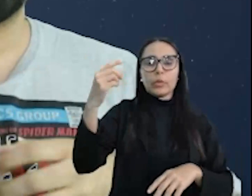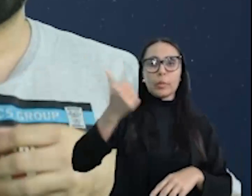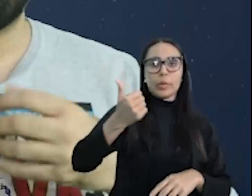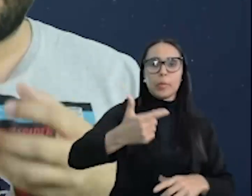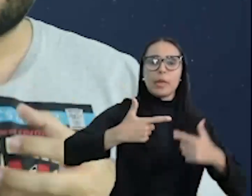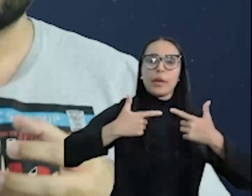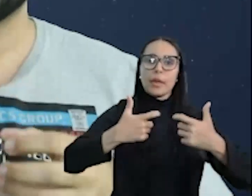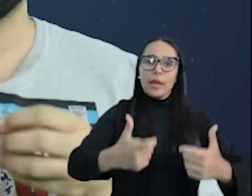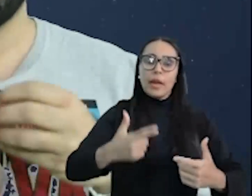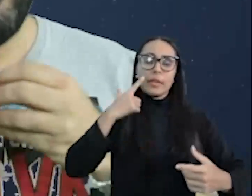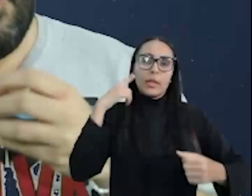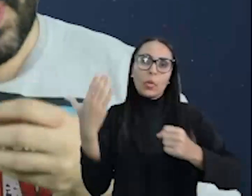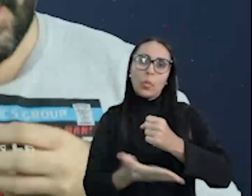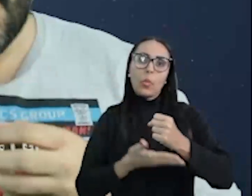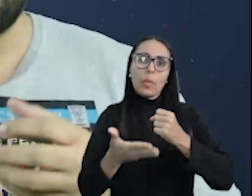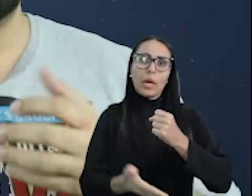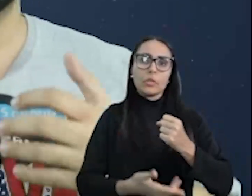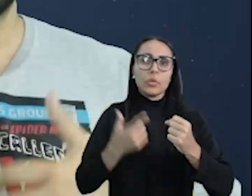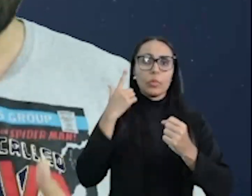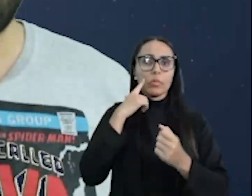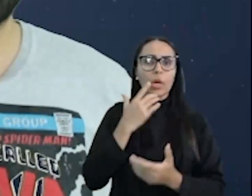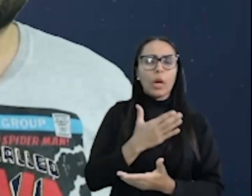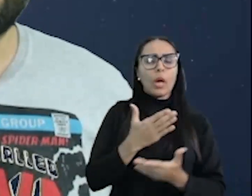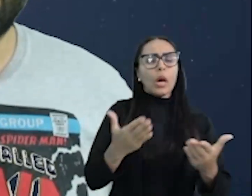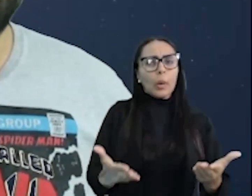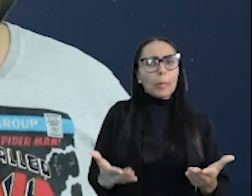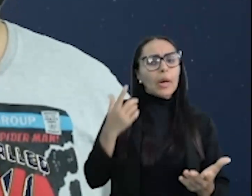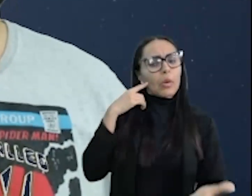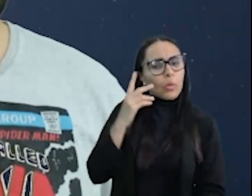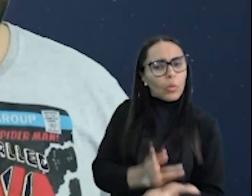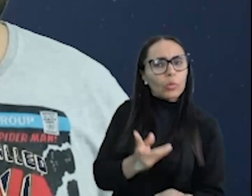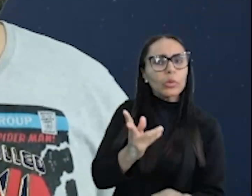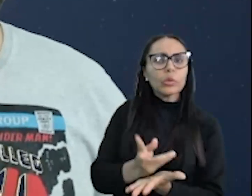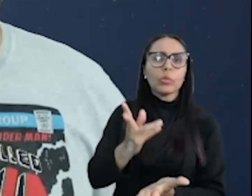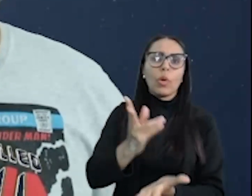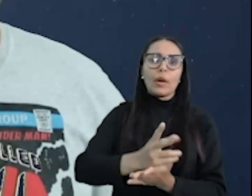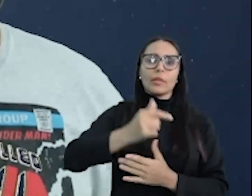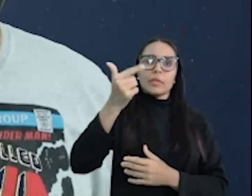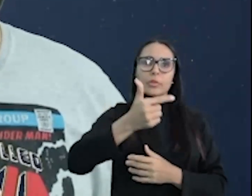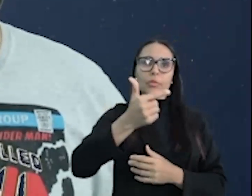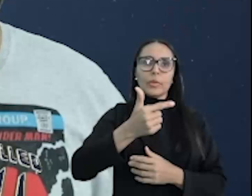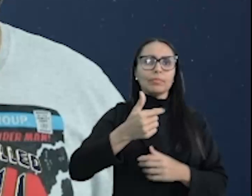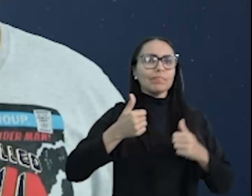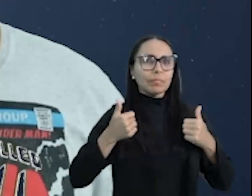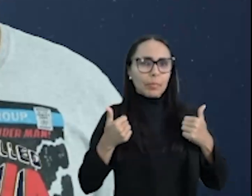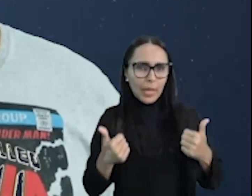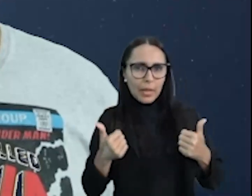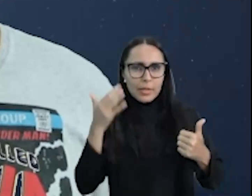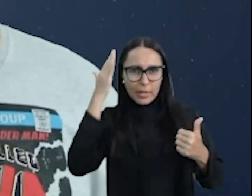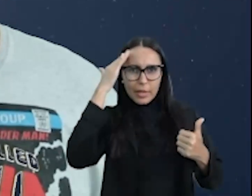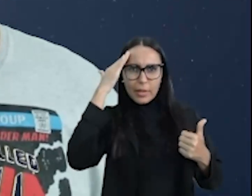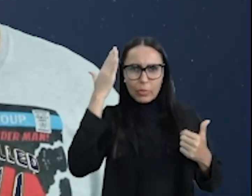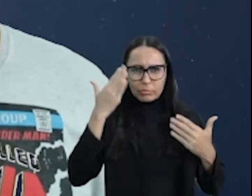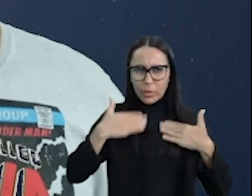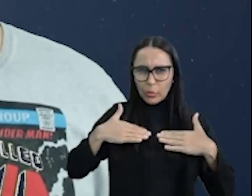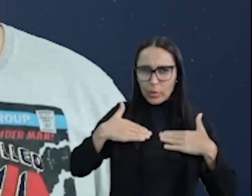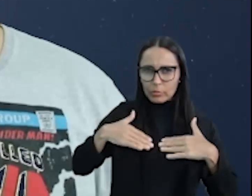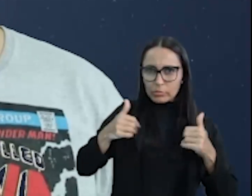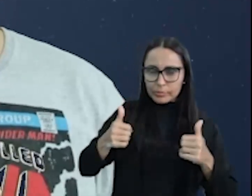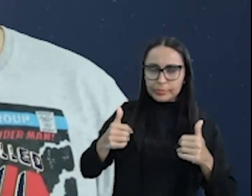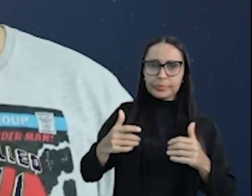teriam como base ou pretexto para continuar na Segunda. Belezinha? Tranquilão?